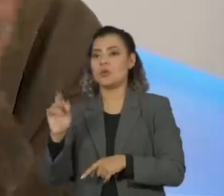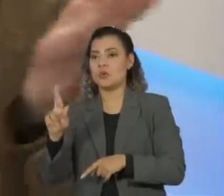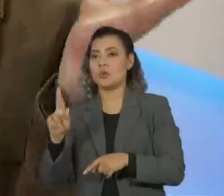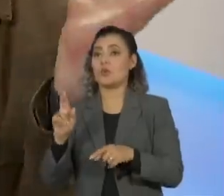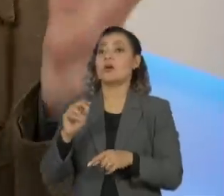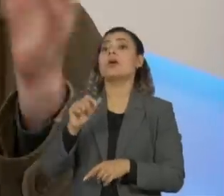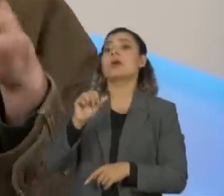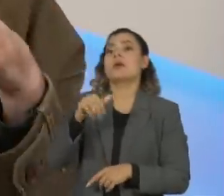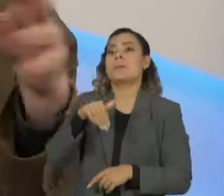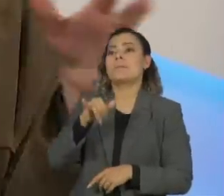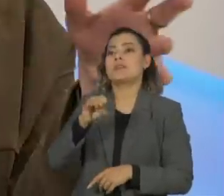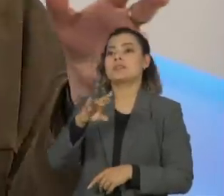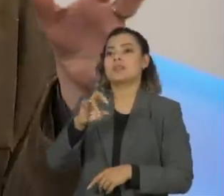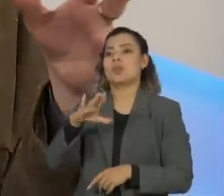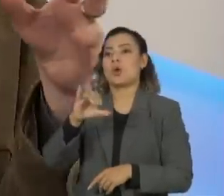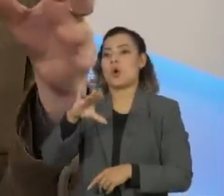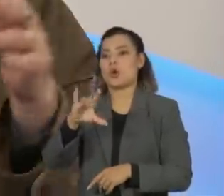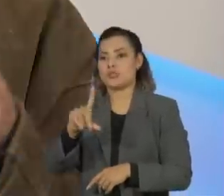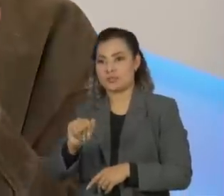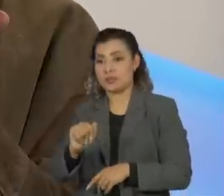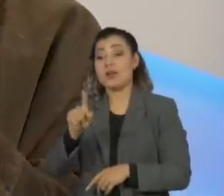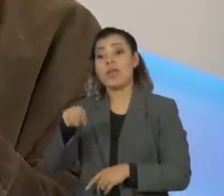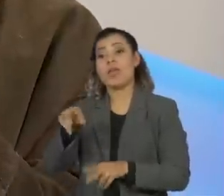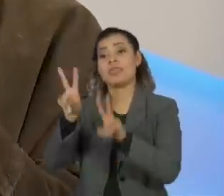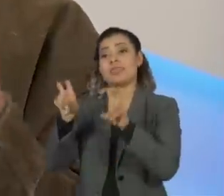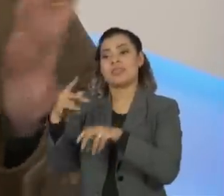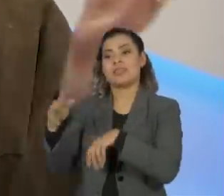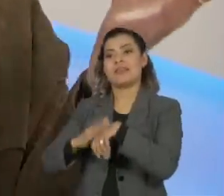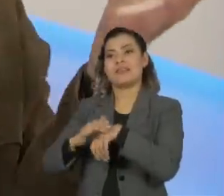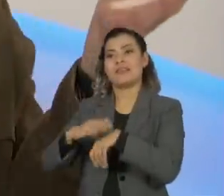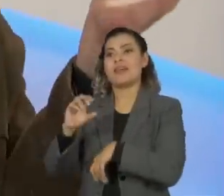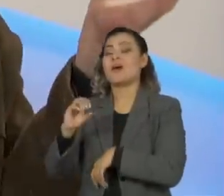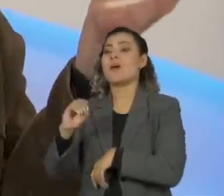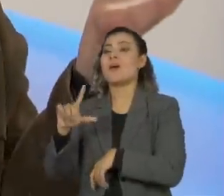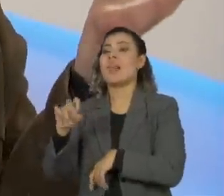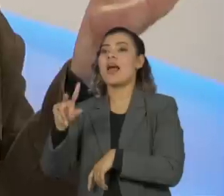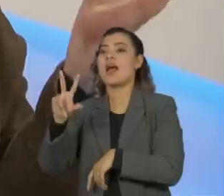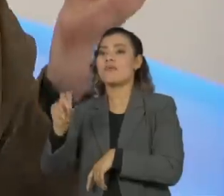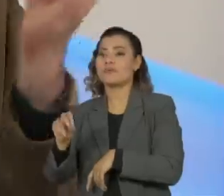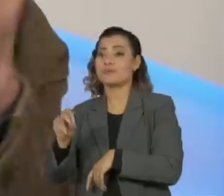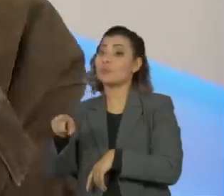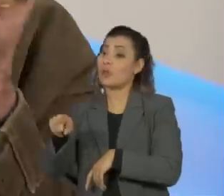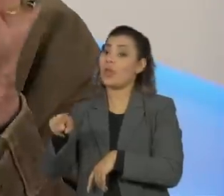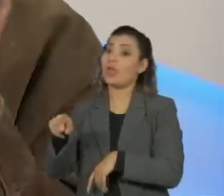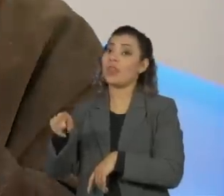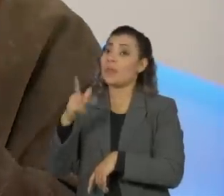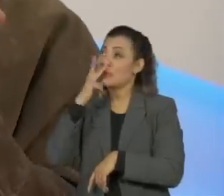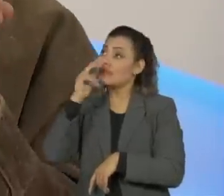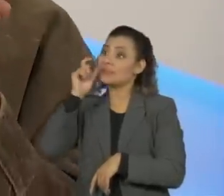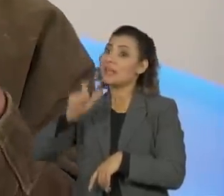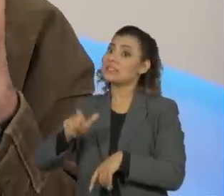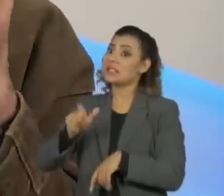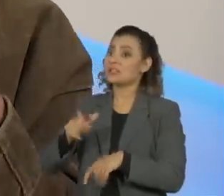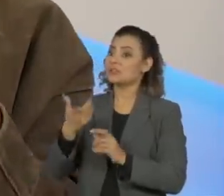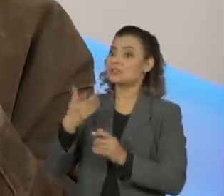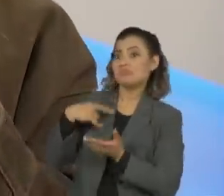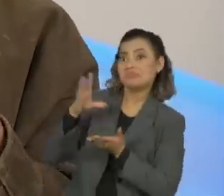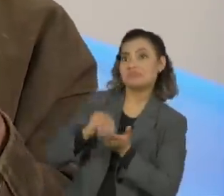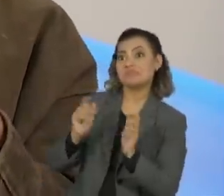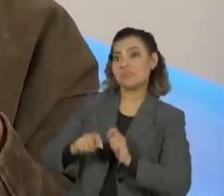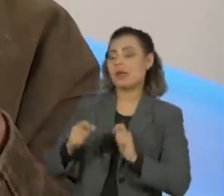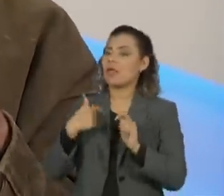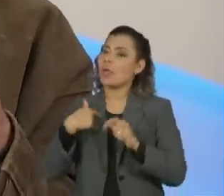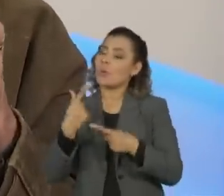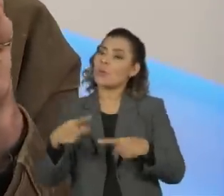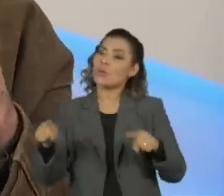título é uma expressão do próprio Olavo de Carvalho, que eu pensei assim, pelo menos eu retirei uma coisa absolutamente interessante. então eu fiz uma